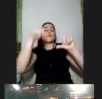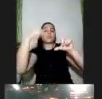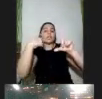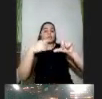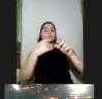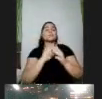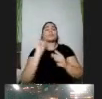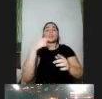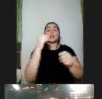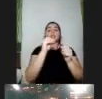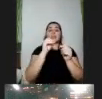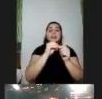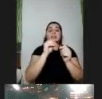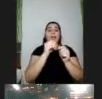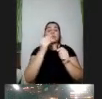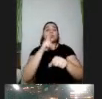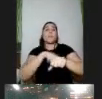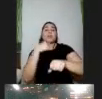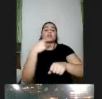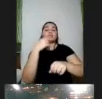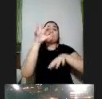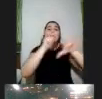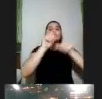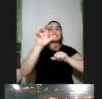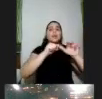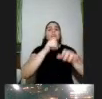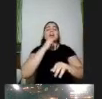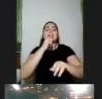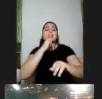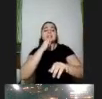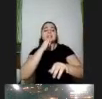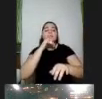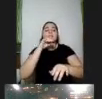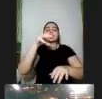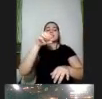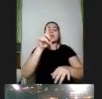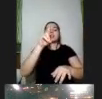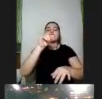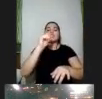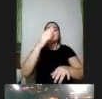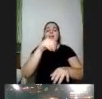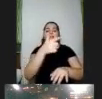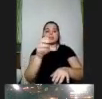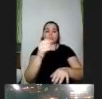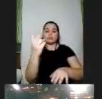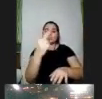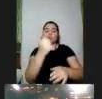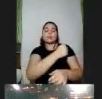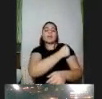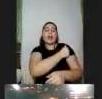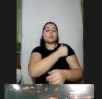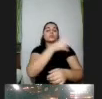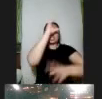exemplos de mediação entre pares de alunos com e sem deficiência que aprendem juntos e é lindo que tem uma hora nesse vídeo